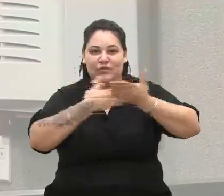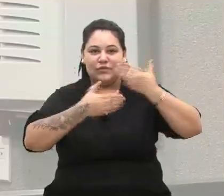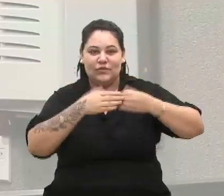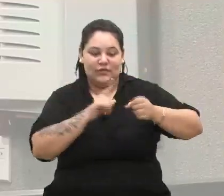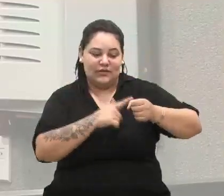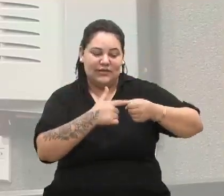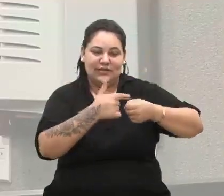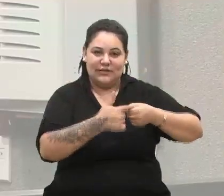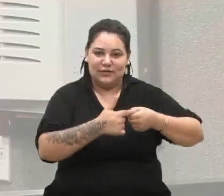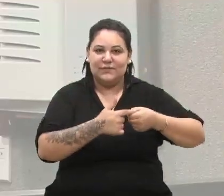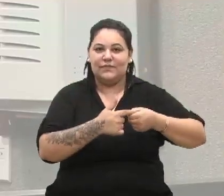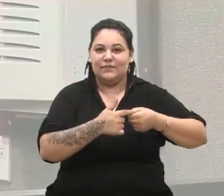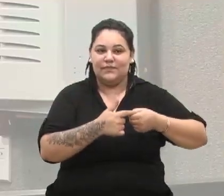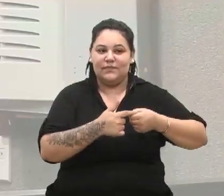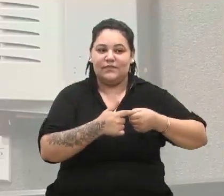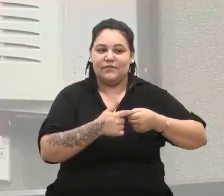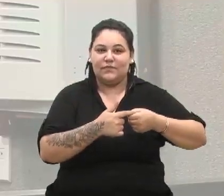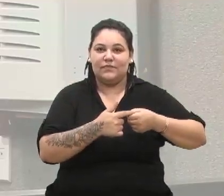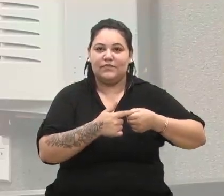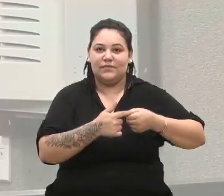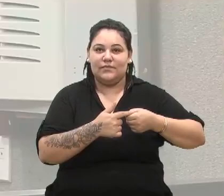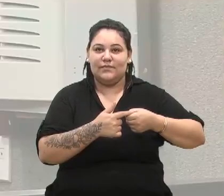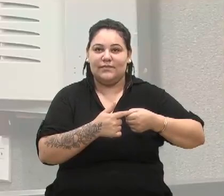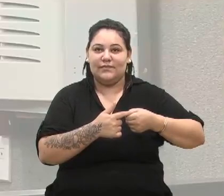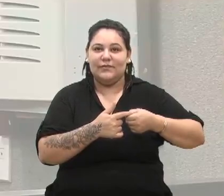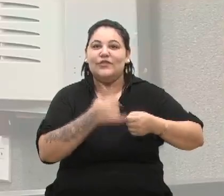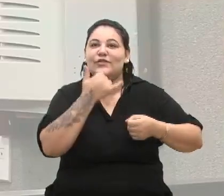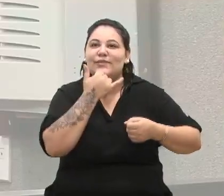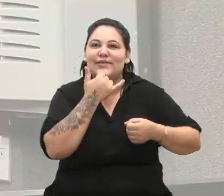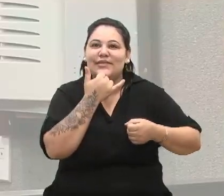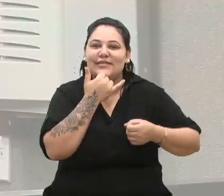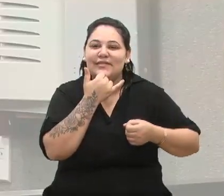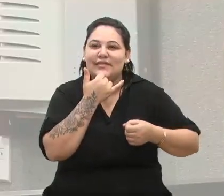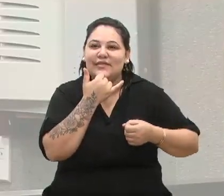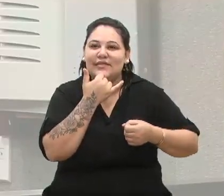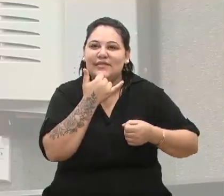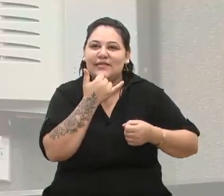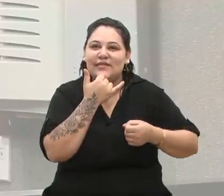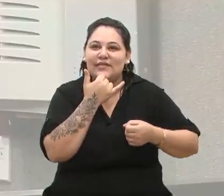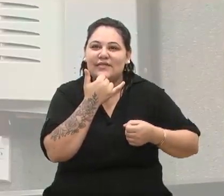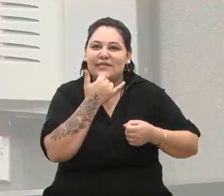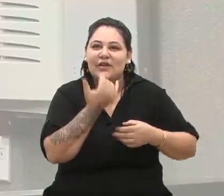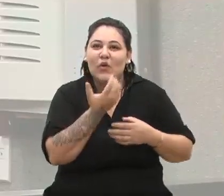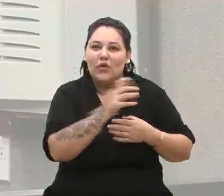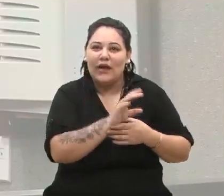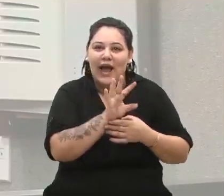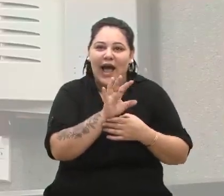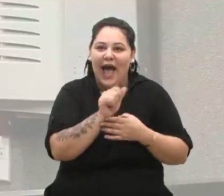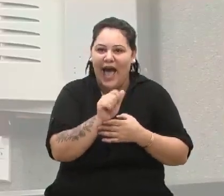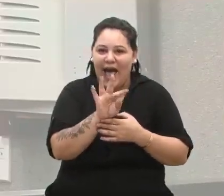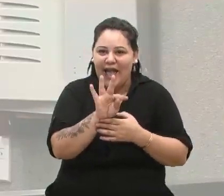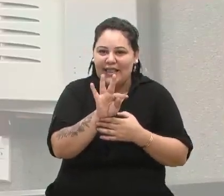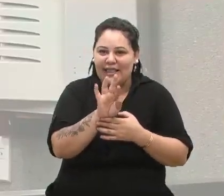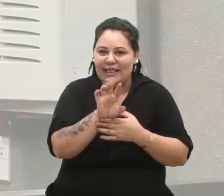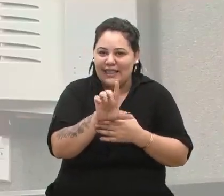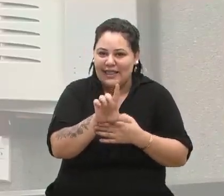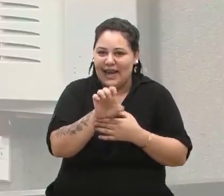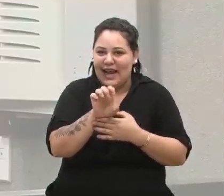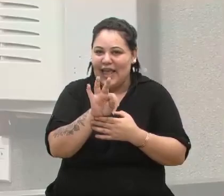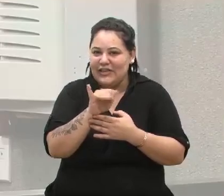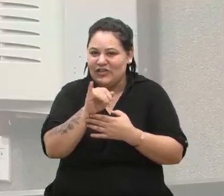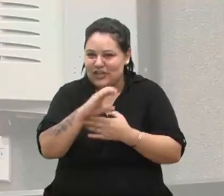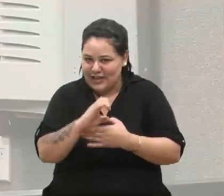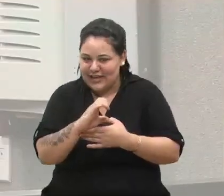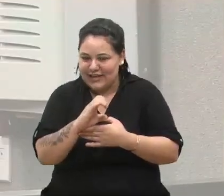Juventude, Atletique, perdão, corrigindo então, contra o Atletique na Série C, o Ser Caxias.